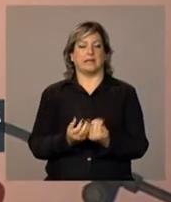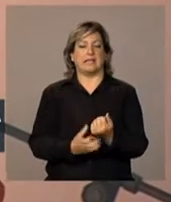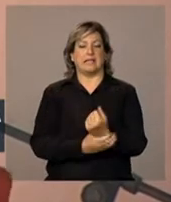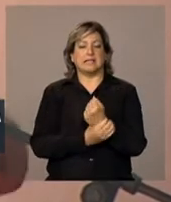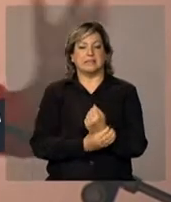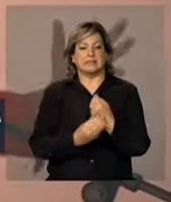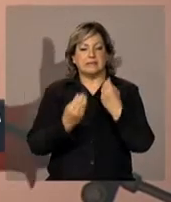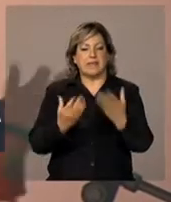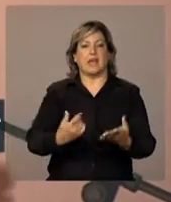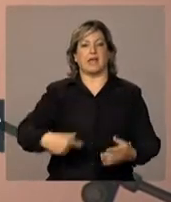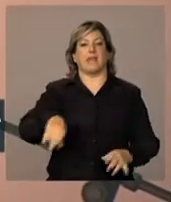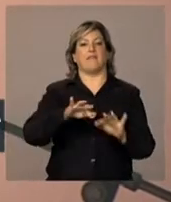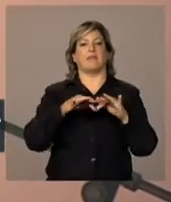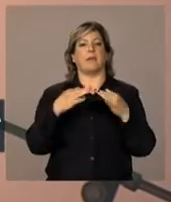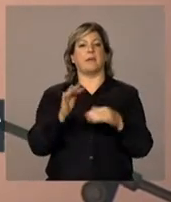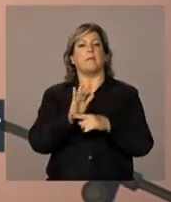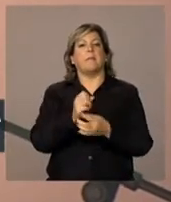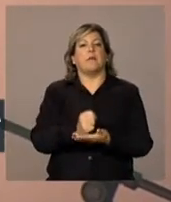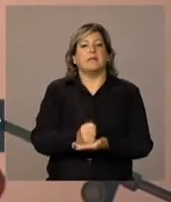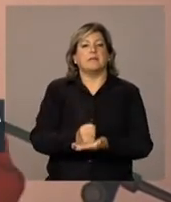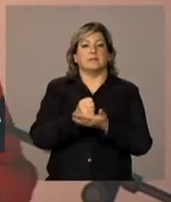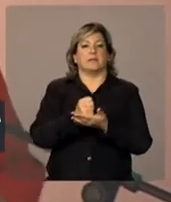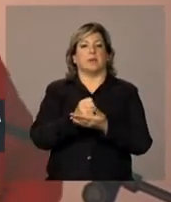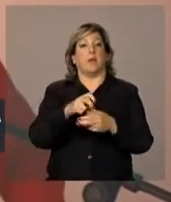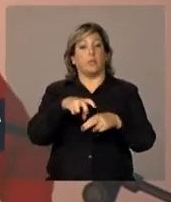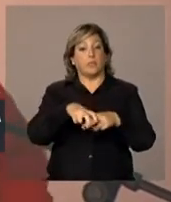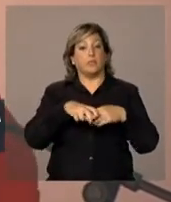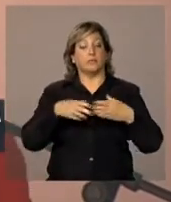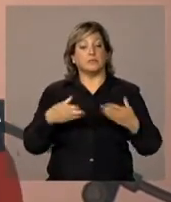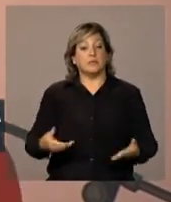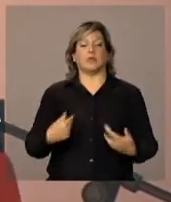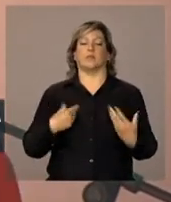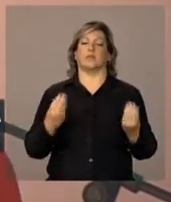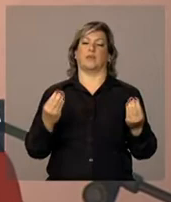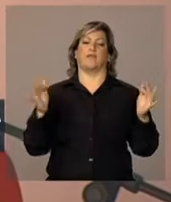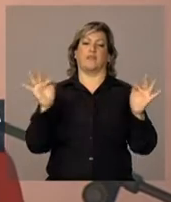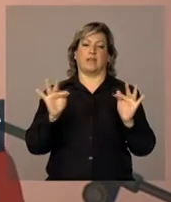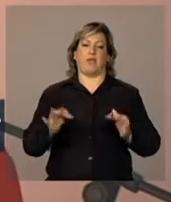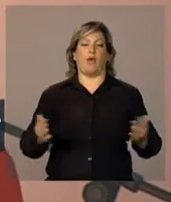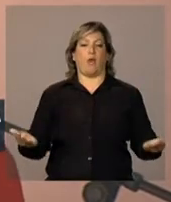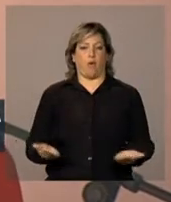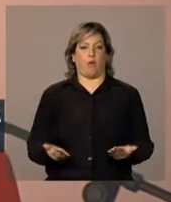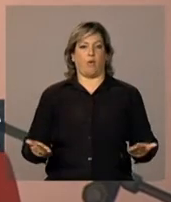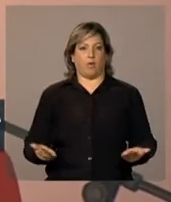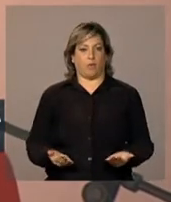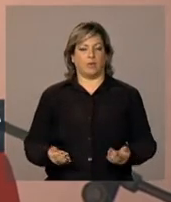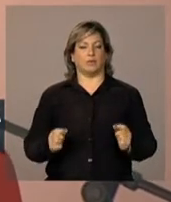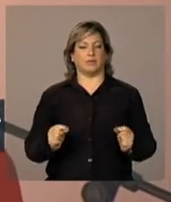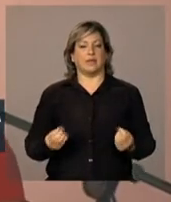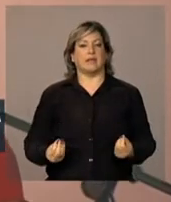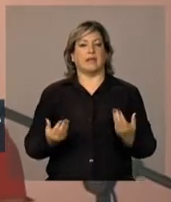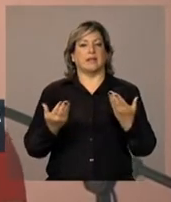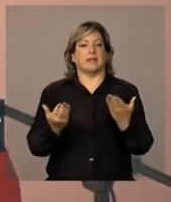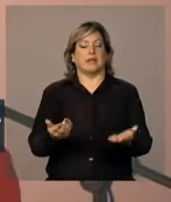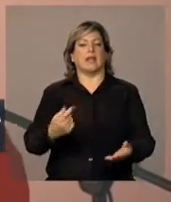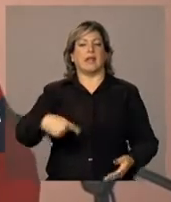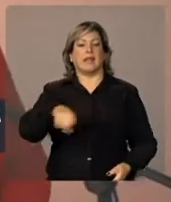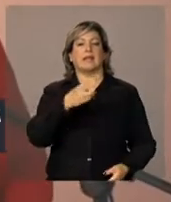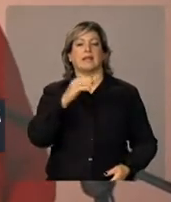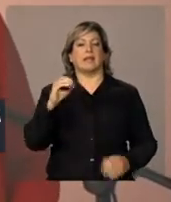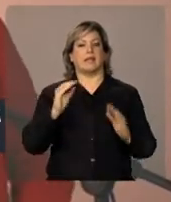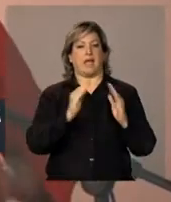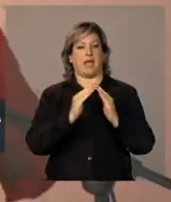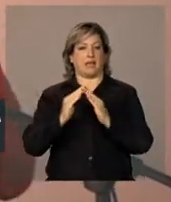essa família, proteção. Por isso, eu estou muito feliz aqui hoje ao entregar essas 300